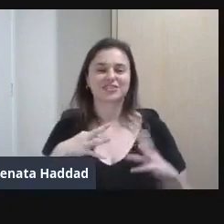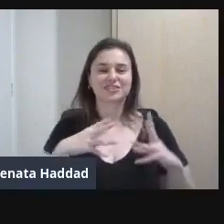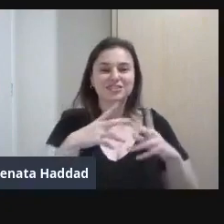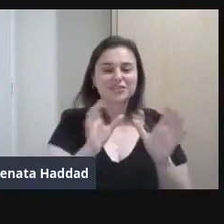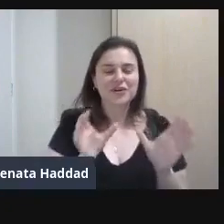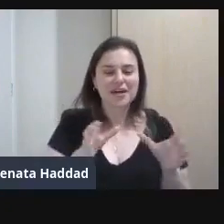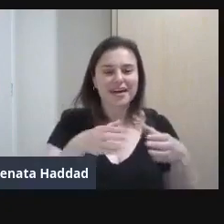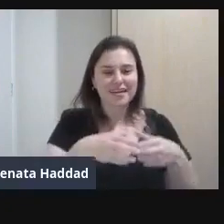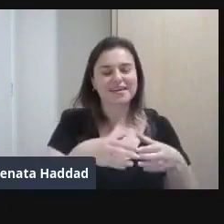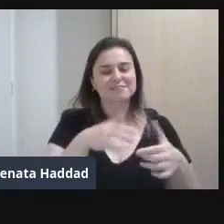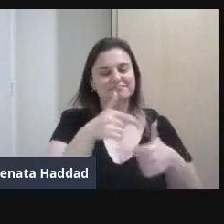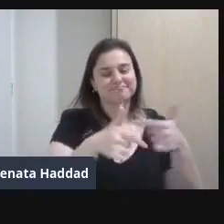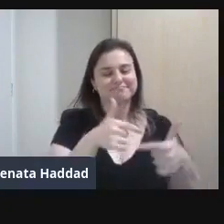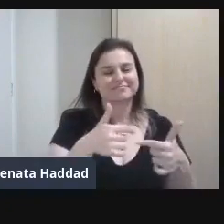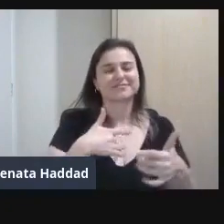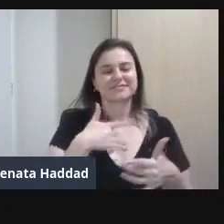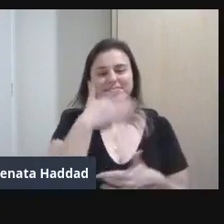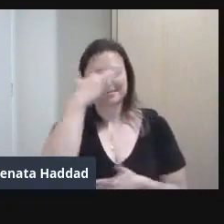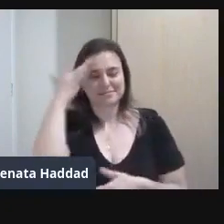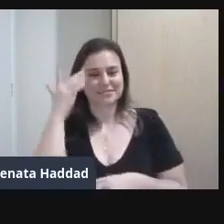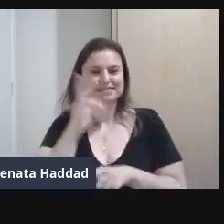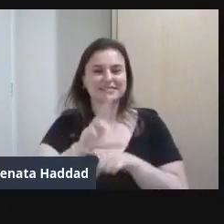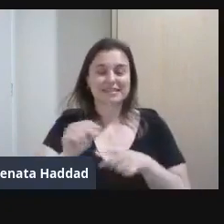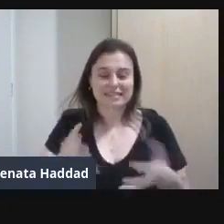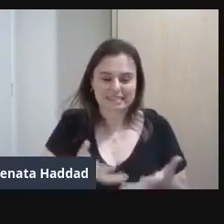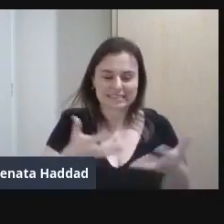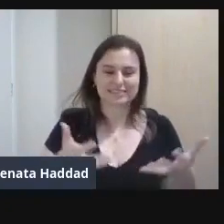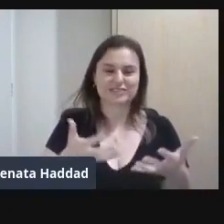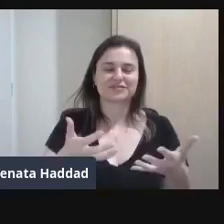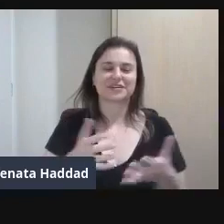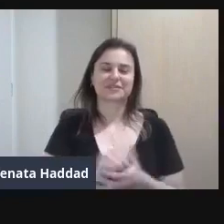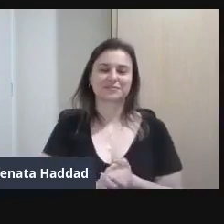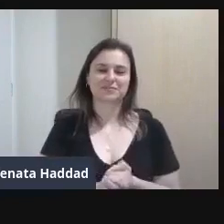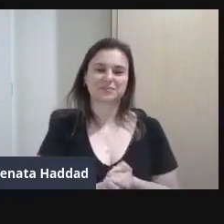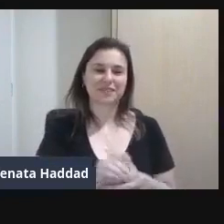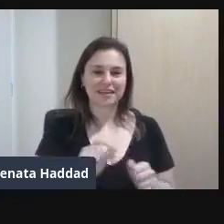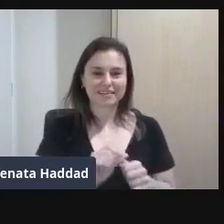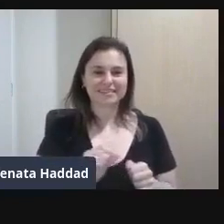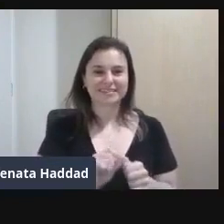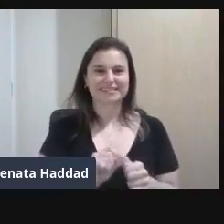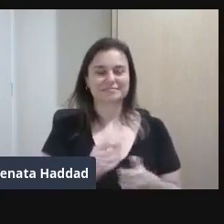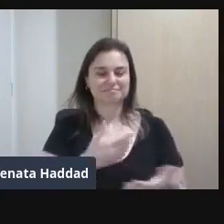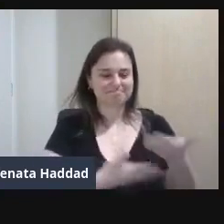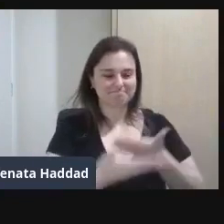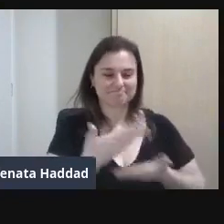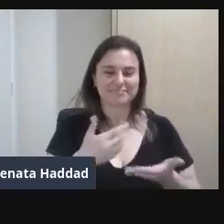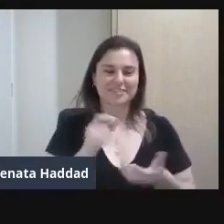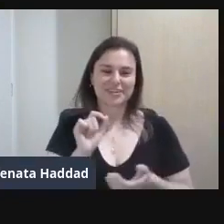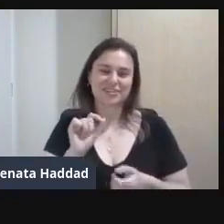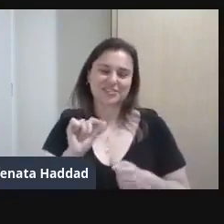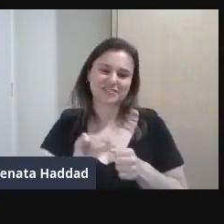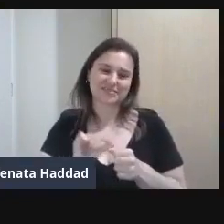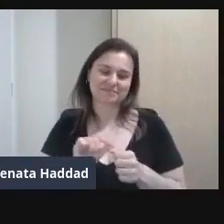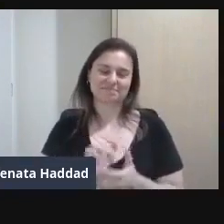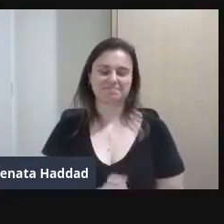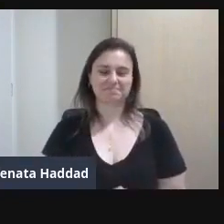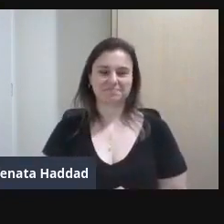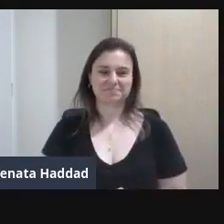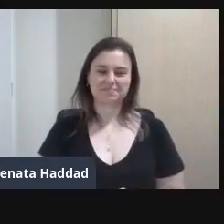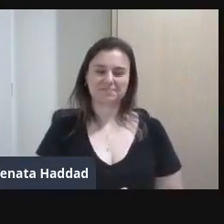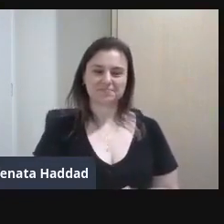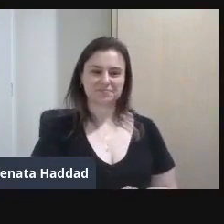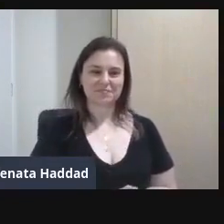Que está sempre com a gente Incentivando Inspirando As nossas realizações Feito Feito Minha gente